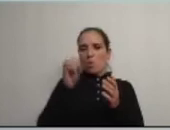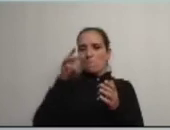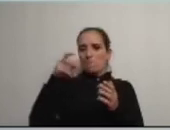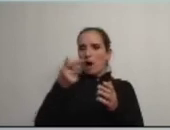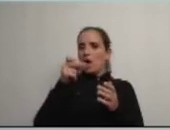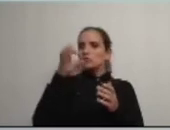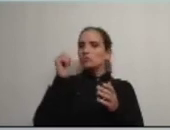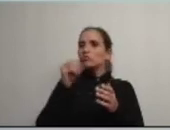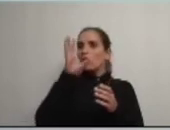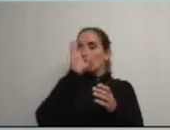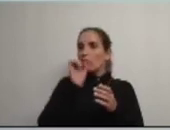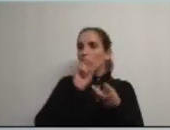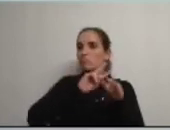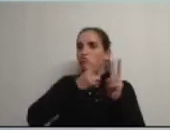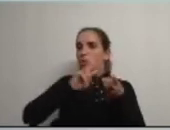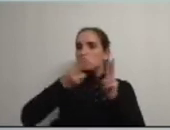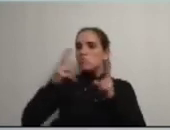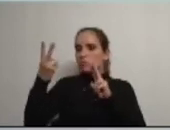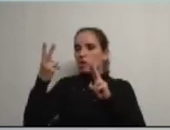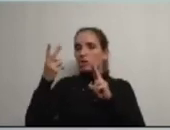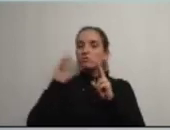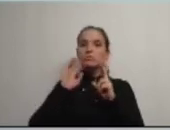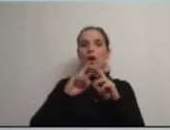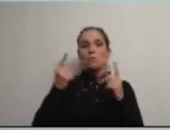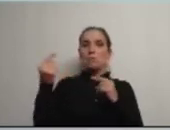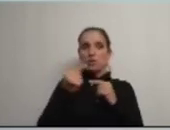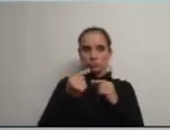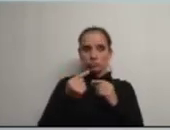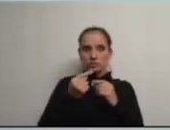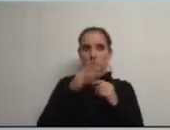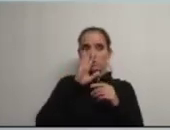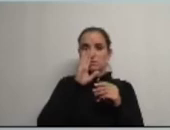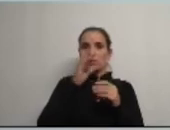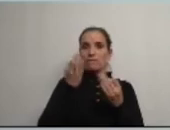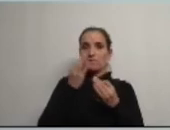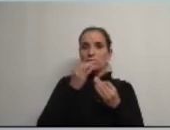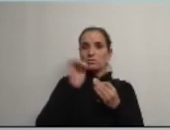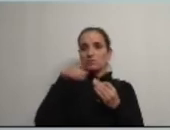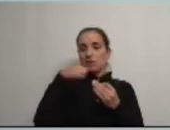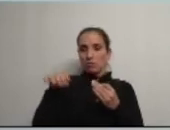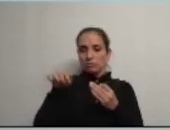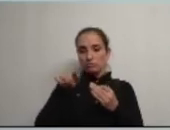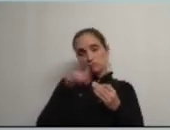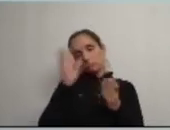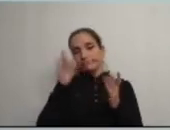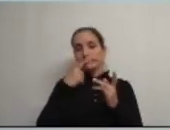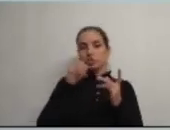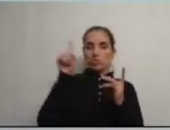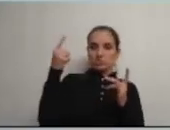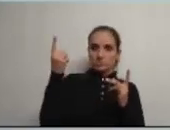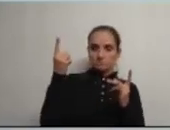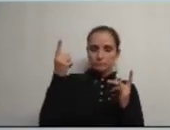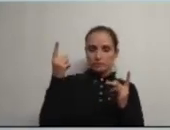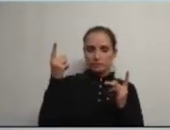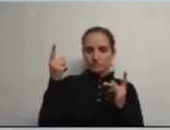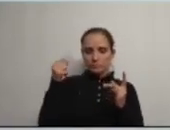que os governos mudam mais que os autarcas se efetivamente são mais que sítios ou não essa é outra questão mas